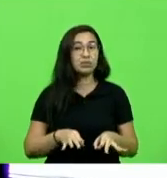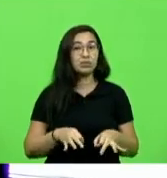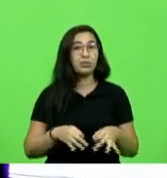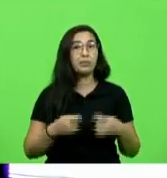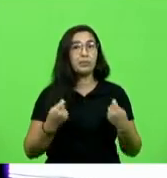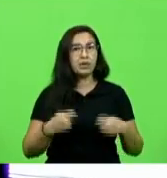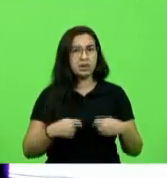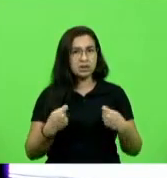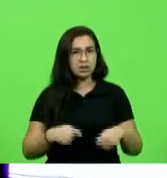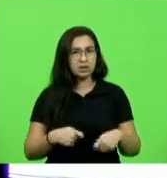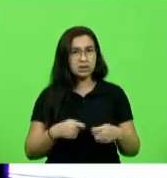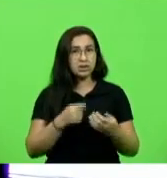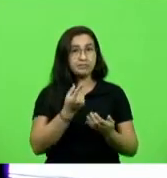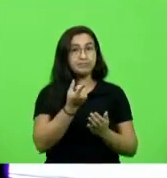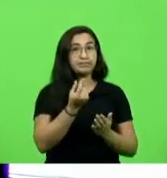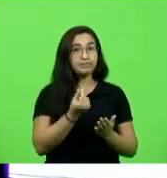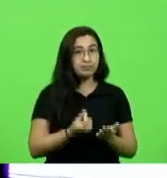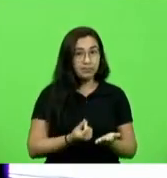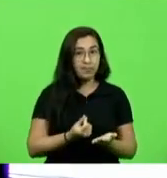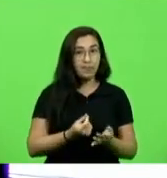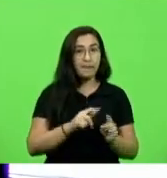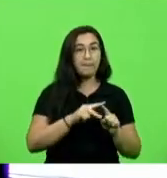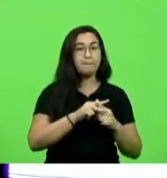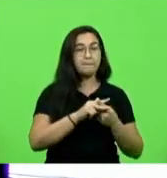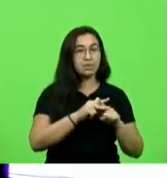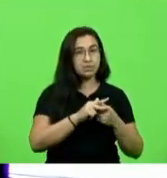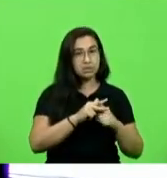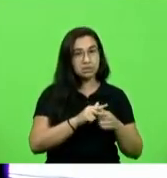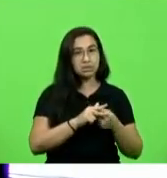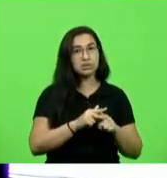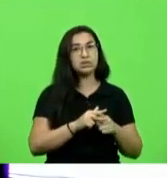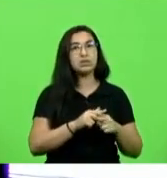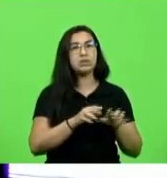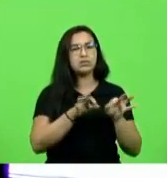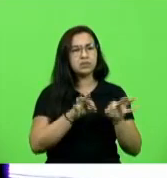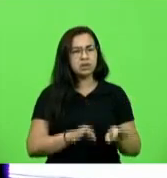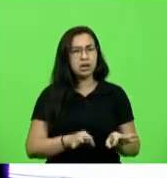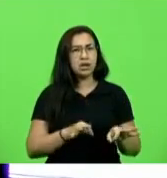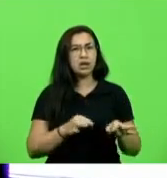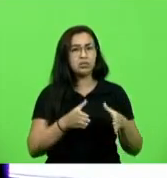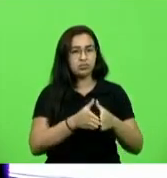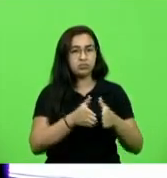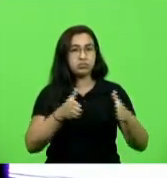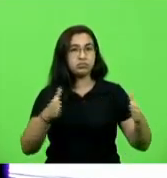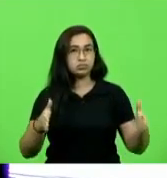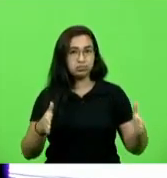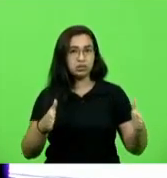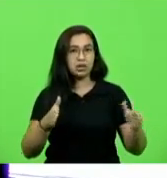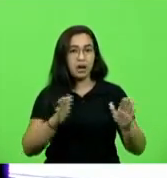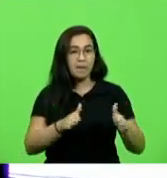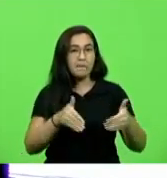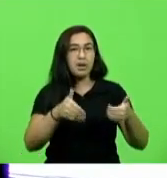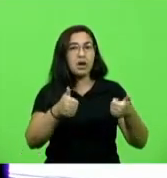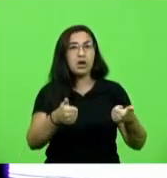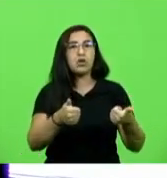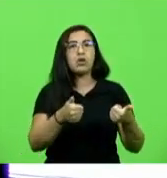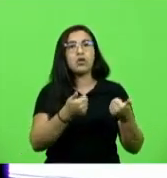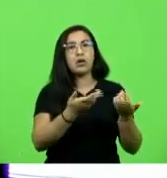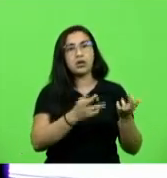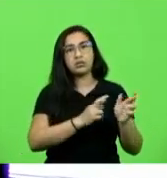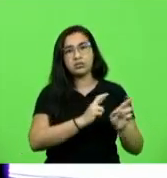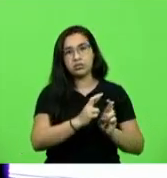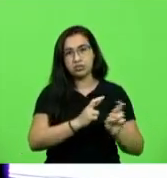recursos para fazer a manutenção para fazer ampliações e melhorias nas SCs